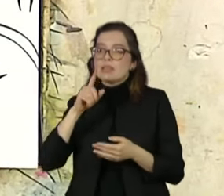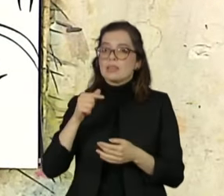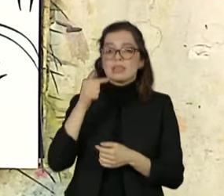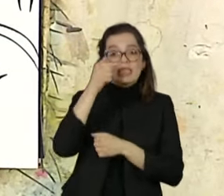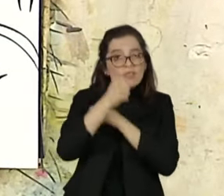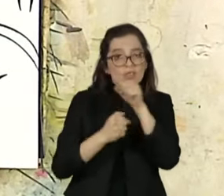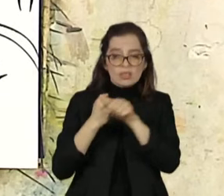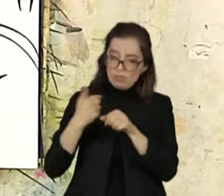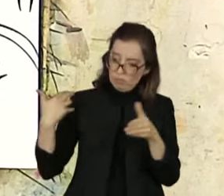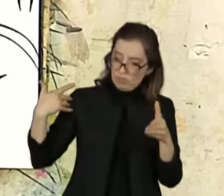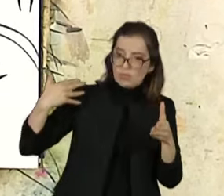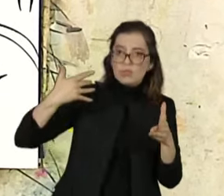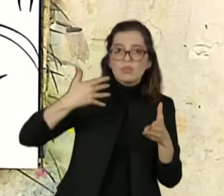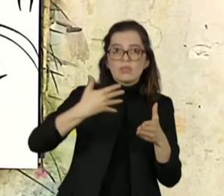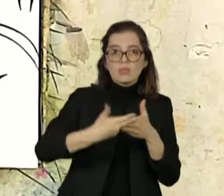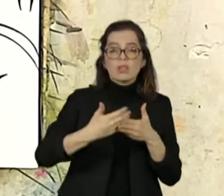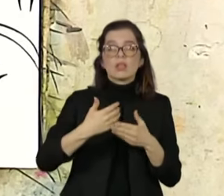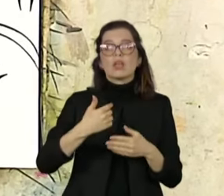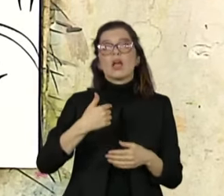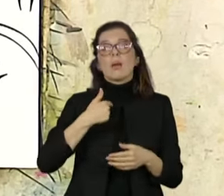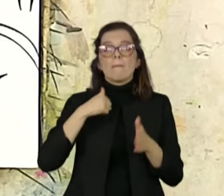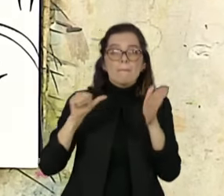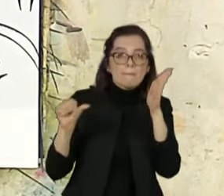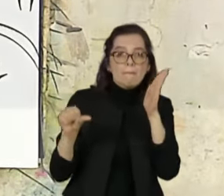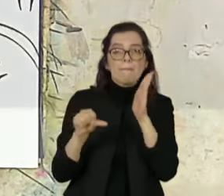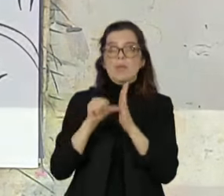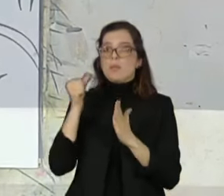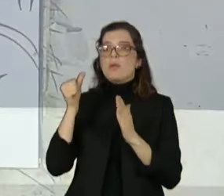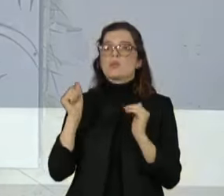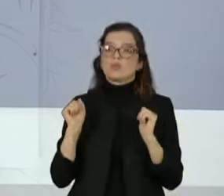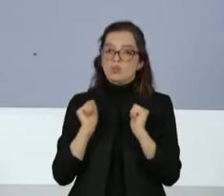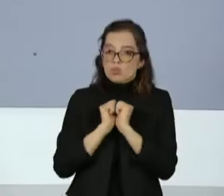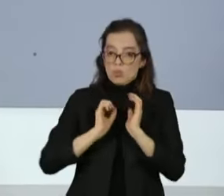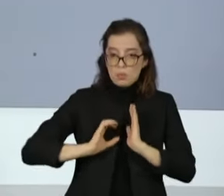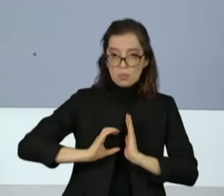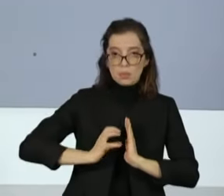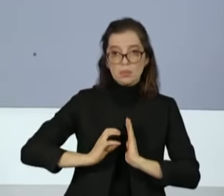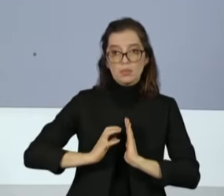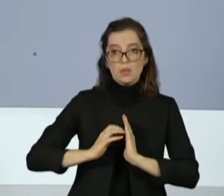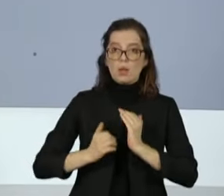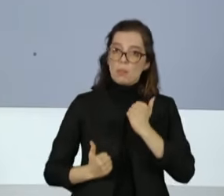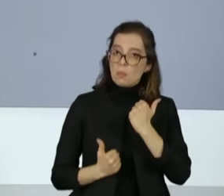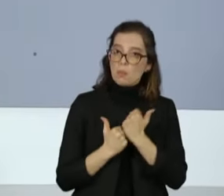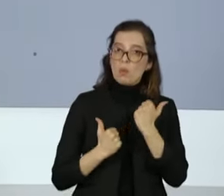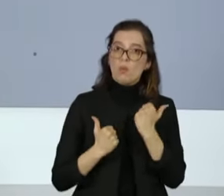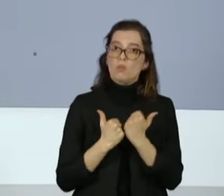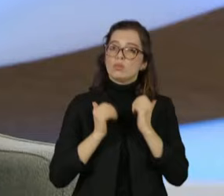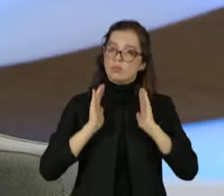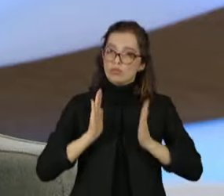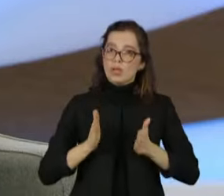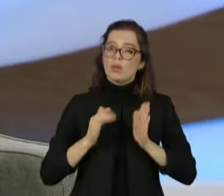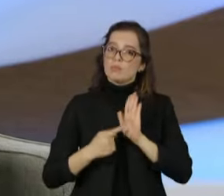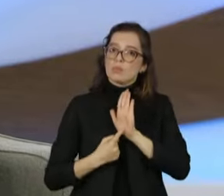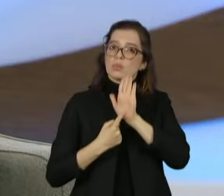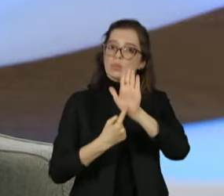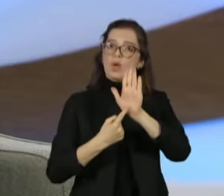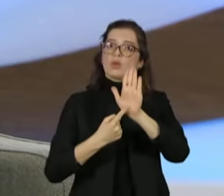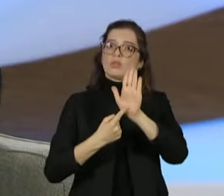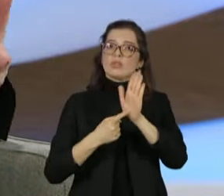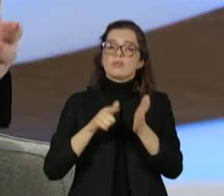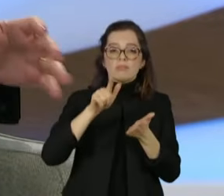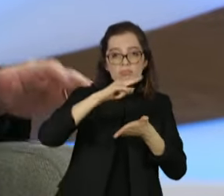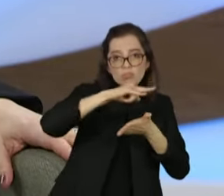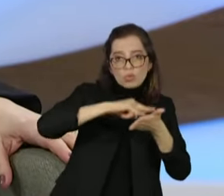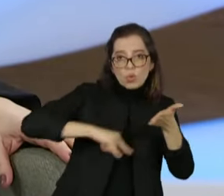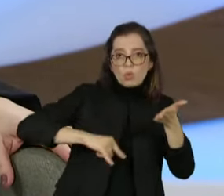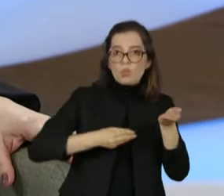Eu sou a primeira a apresentar, junto com os demais partidos, nós apresentamos no TSE um manifesto, não só a favor da paz, da não